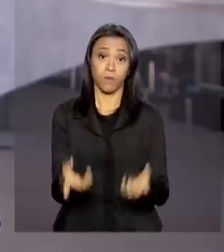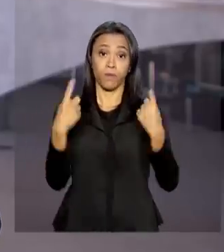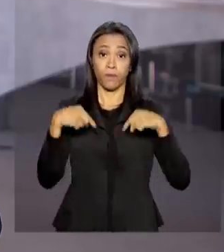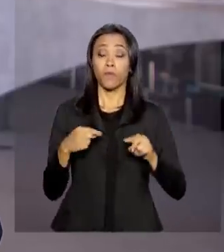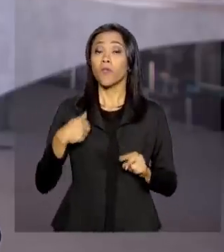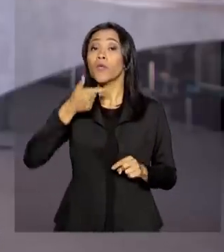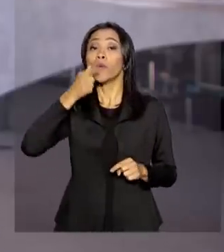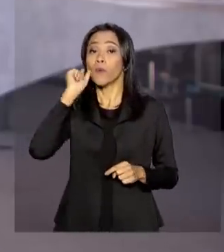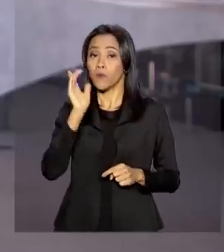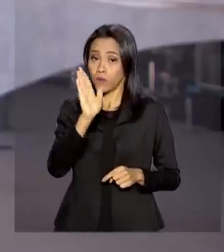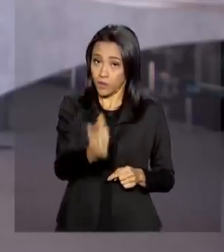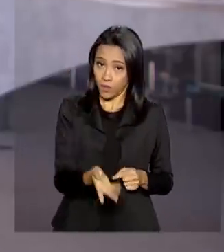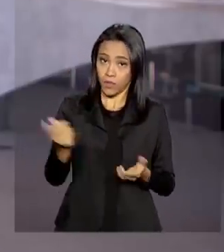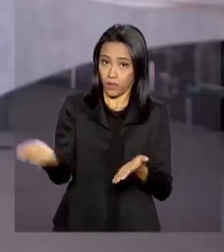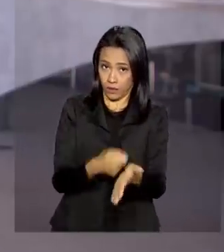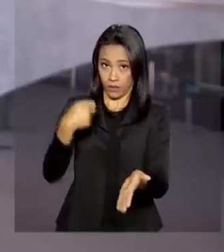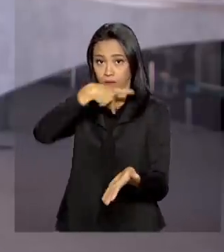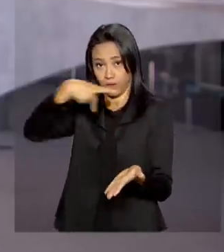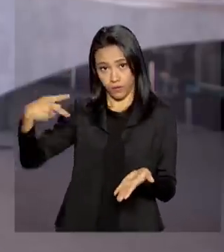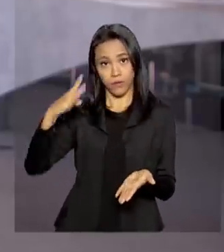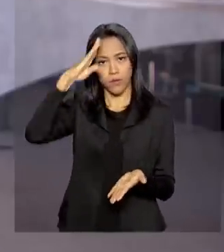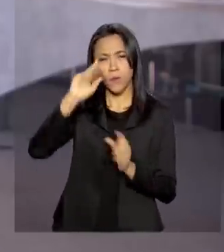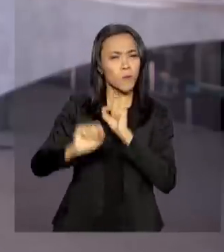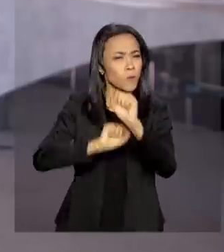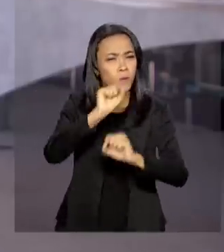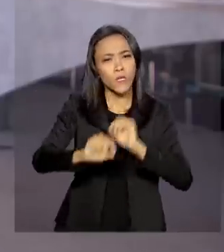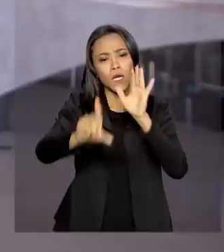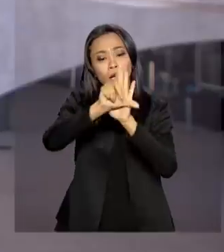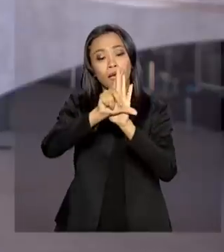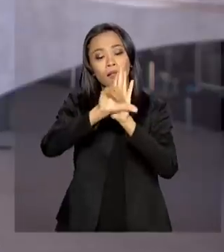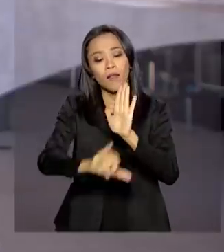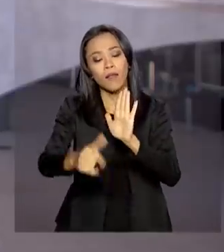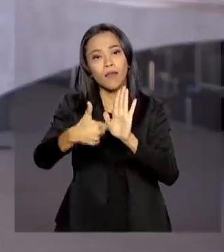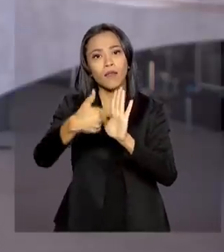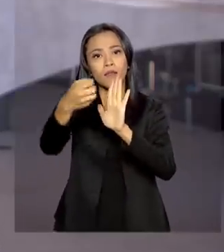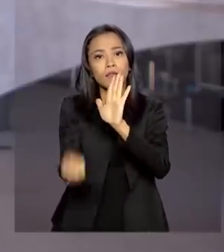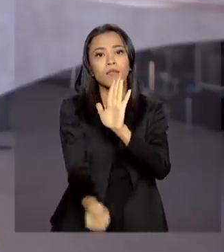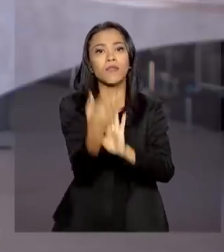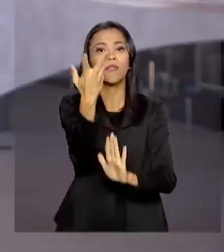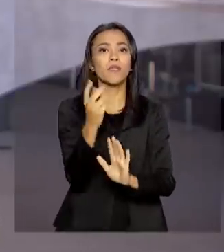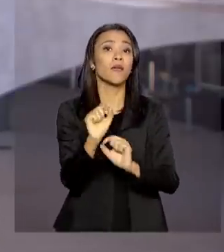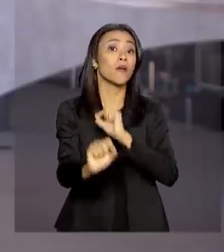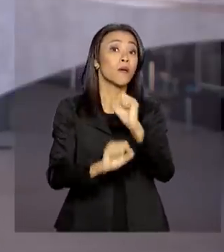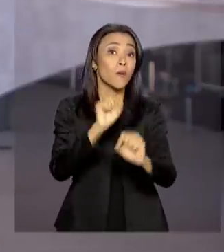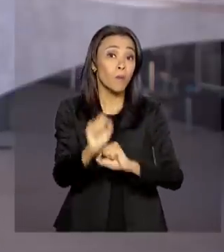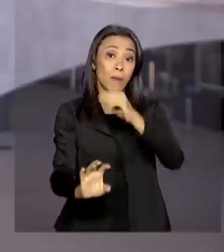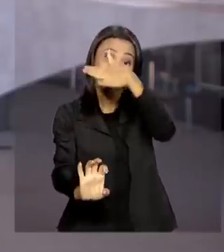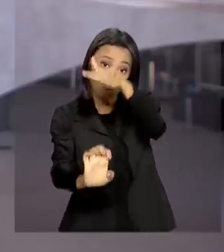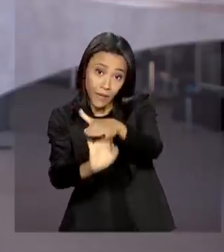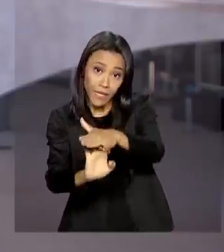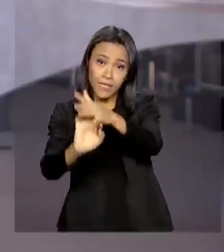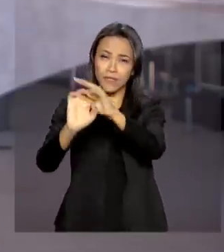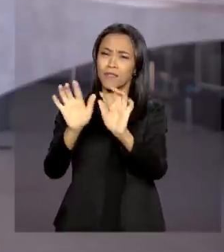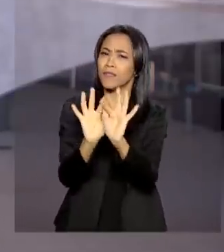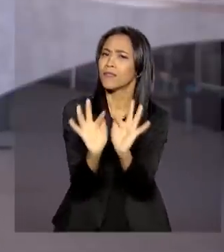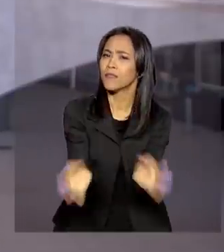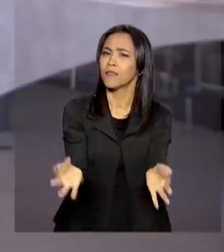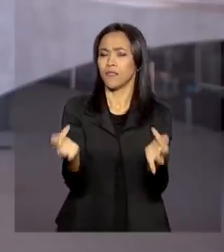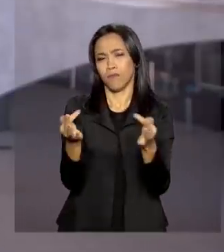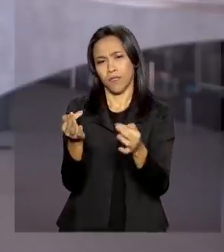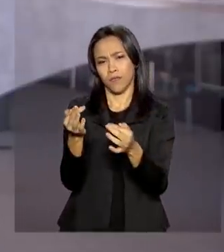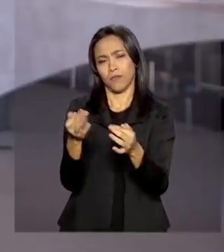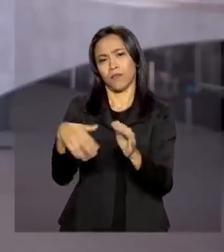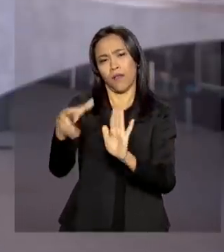aqui pelo presidente Jair Bolsonaro a lei que cria a imprensa simples de crédito. Uma novidade que vai oferecer